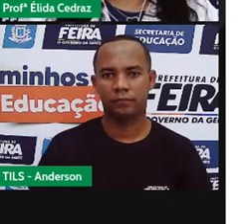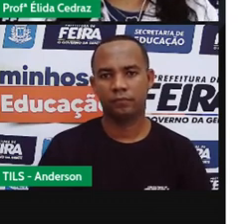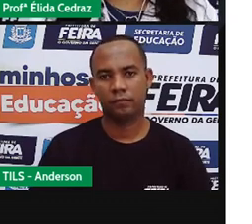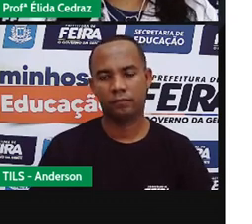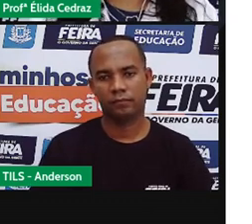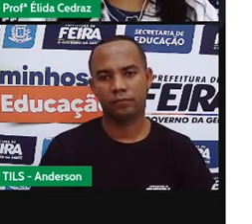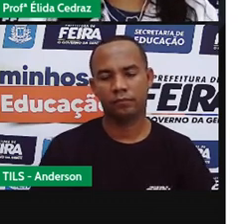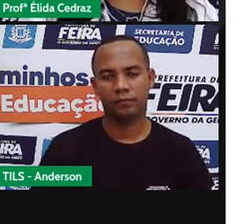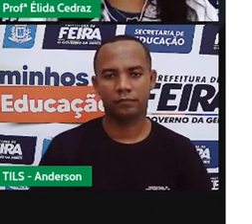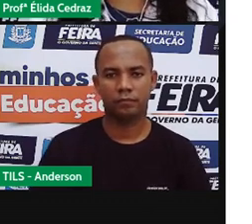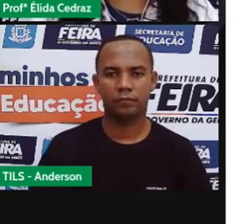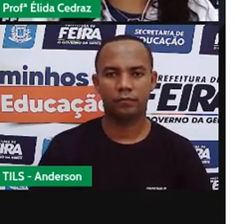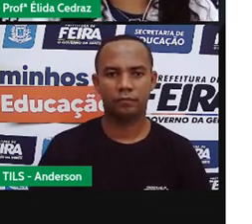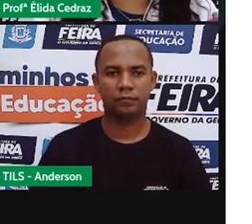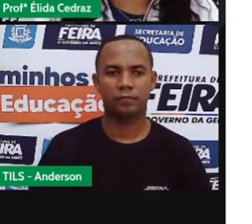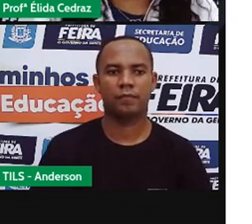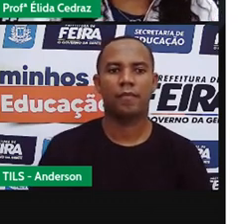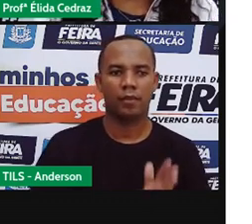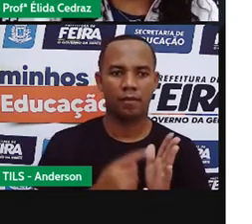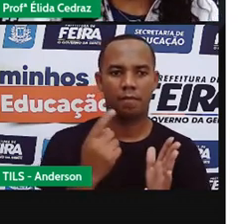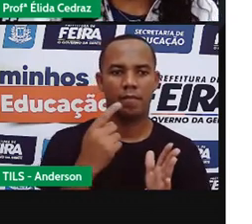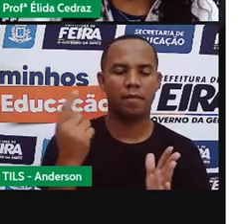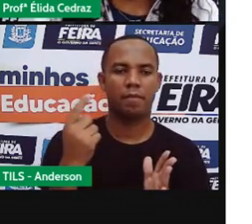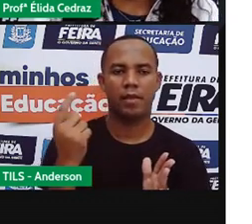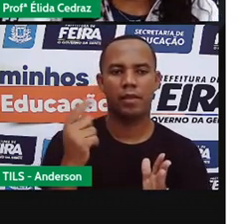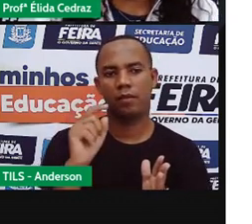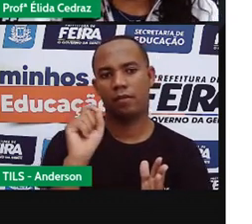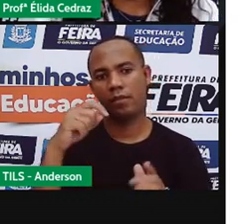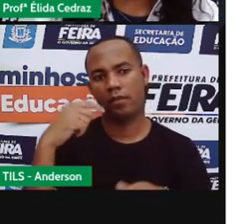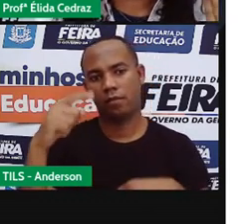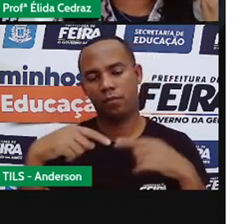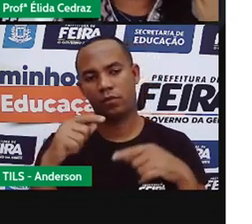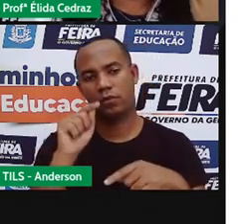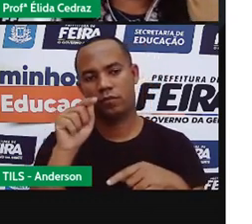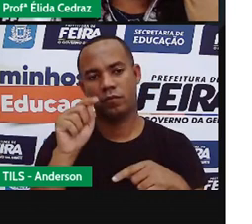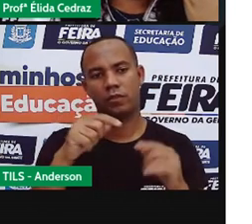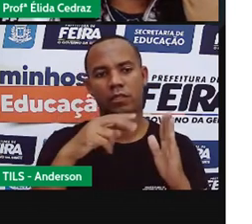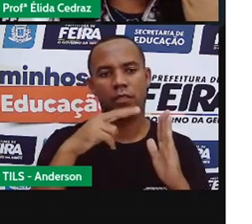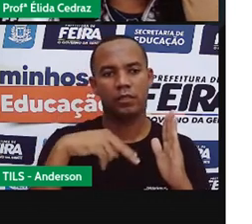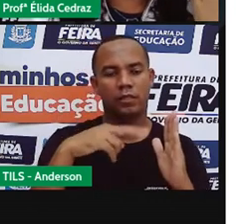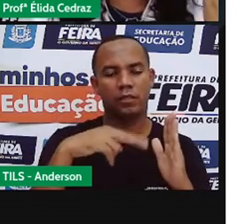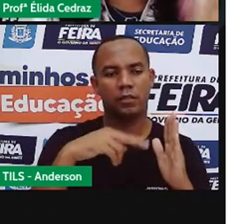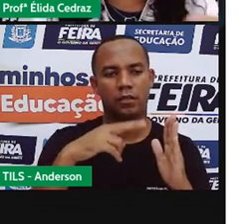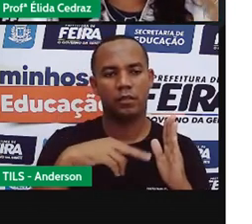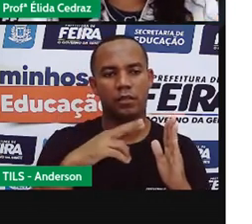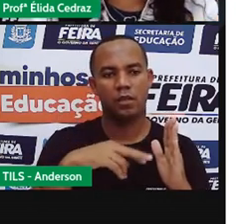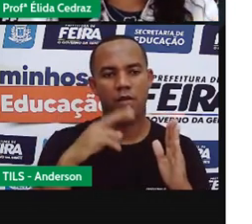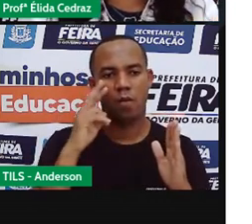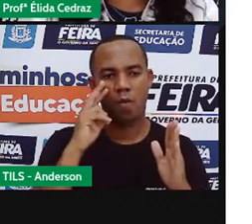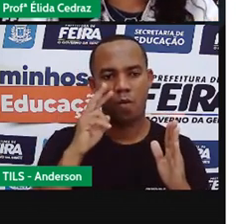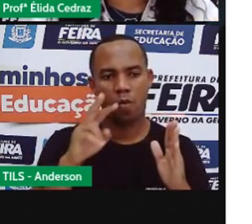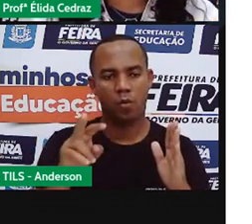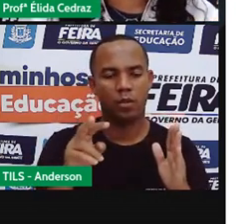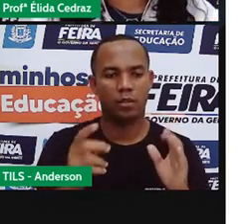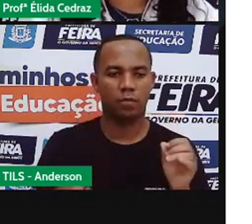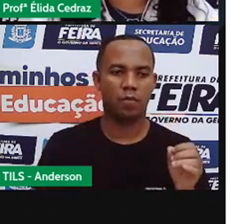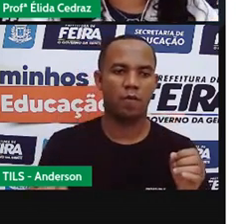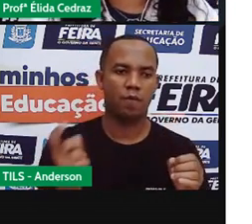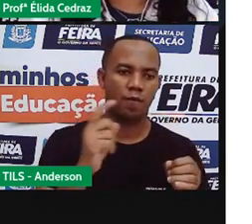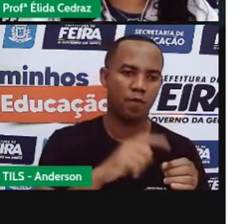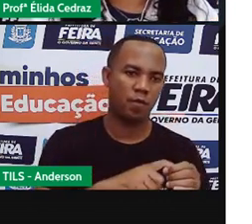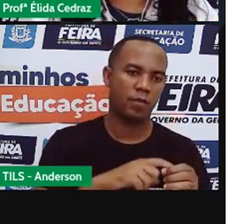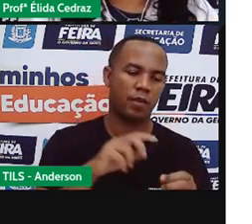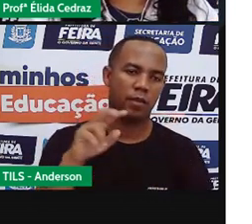A prova vai preencher primeiro para dar tempo de você ler com os olhinhos e depois a gente volta a ler. Ó.